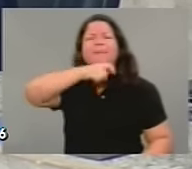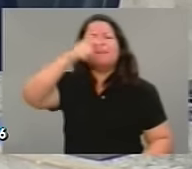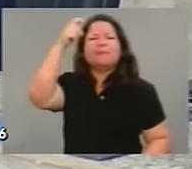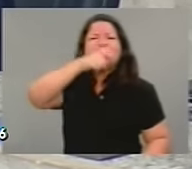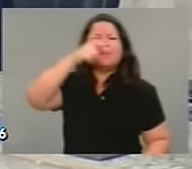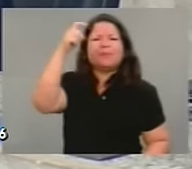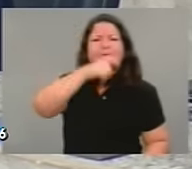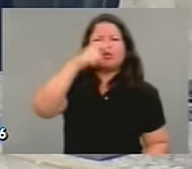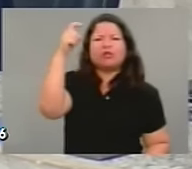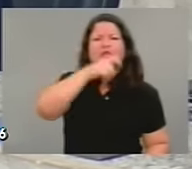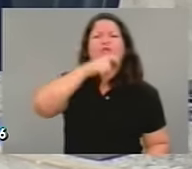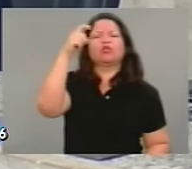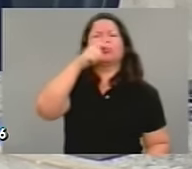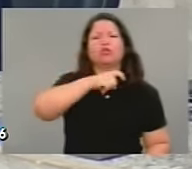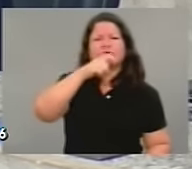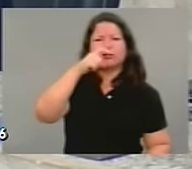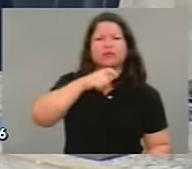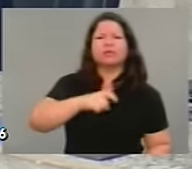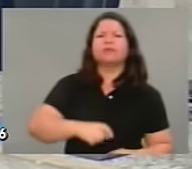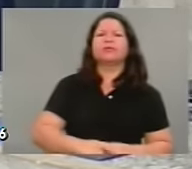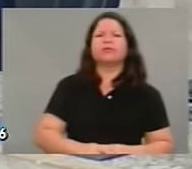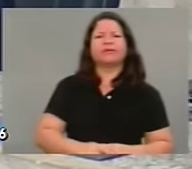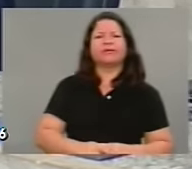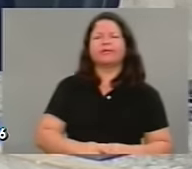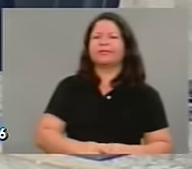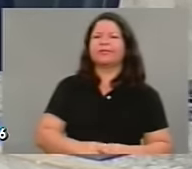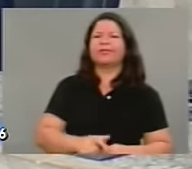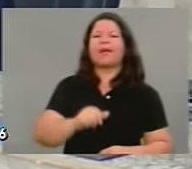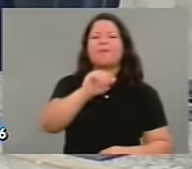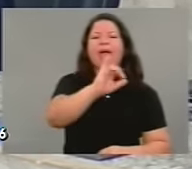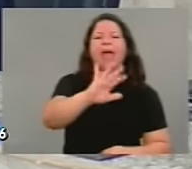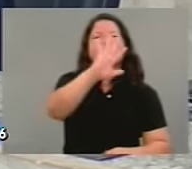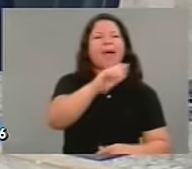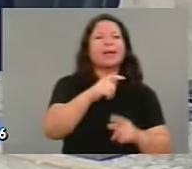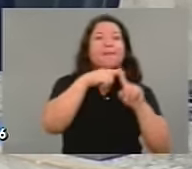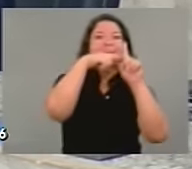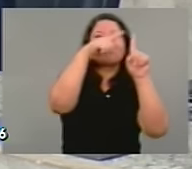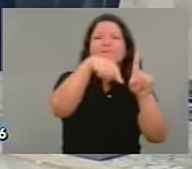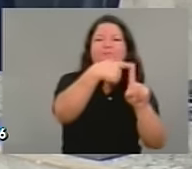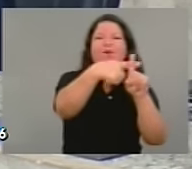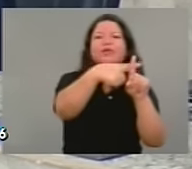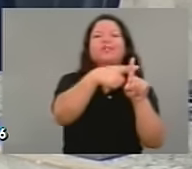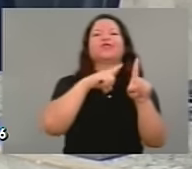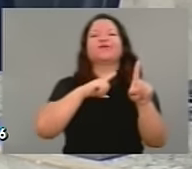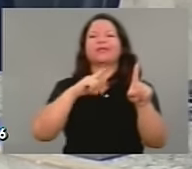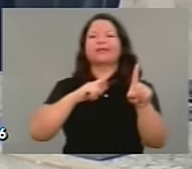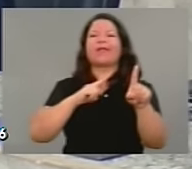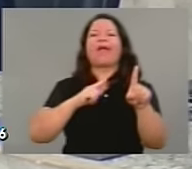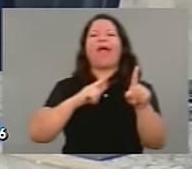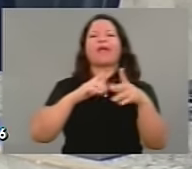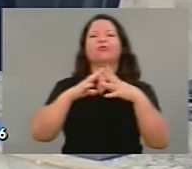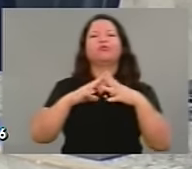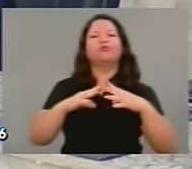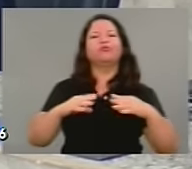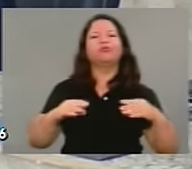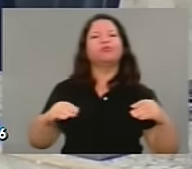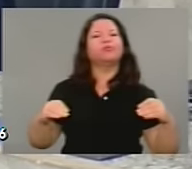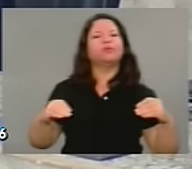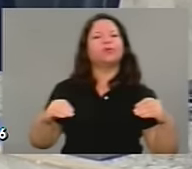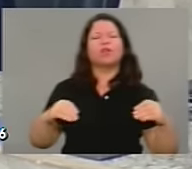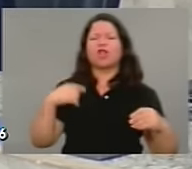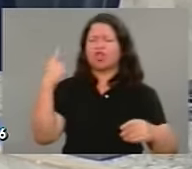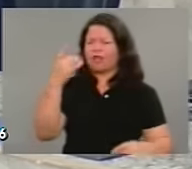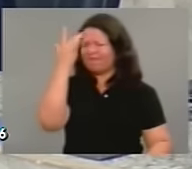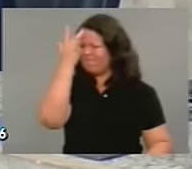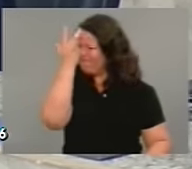destrói a imagem das pessoas. E isso nós precisamos repudiar de